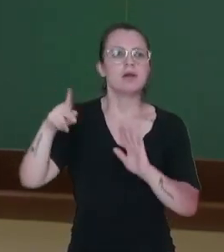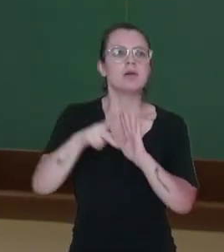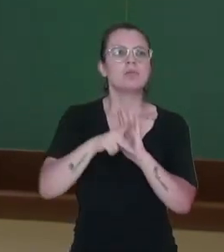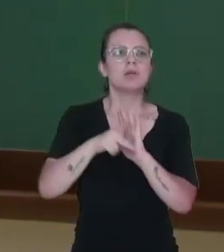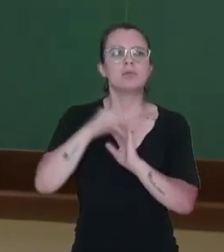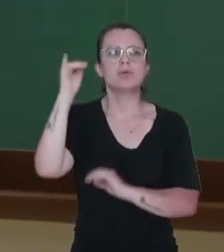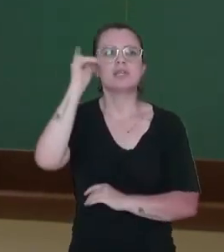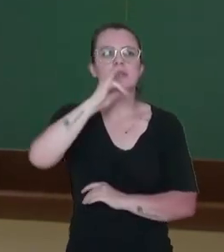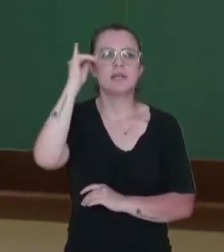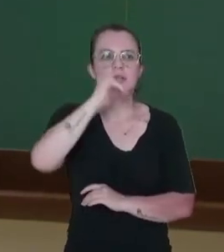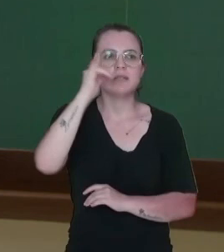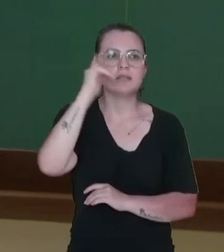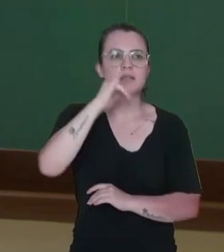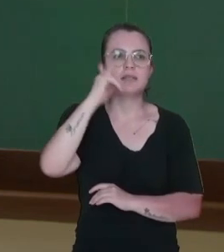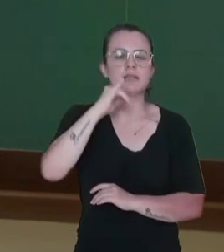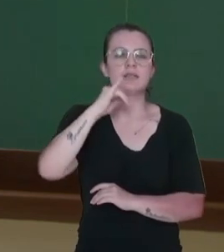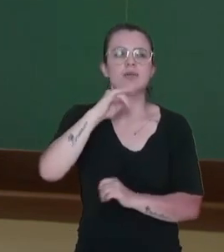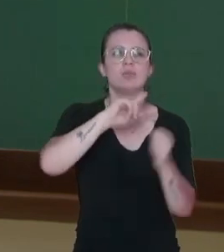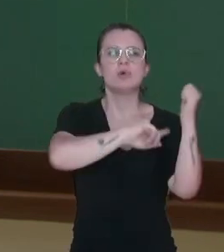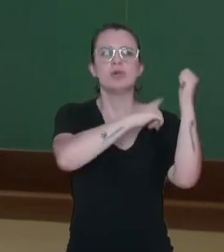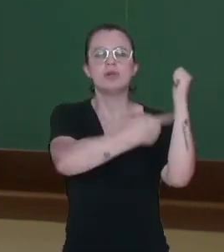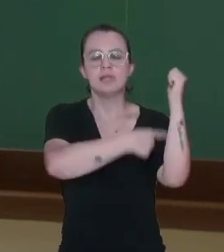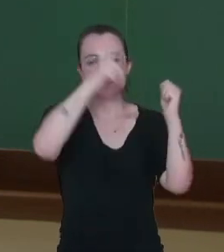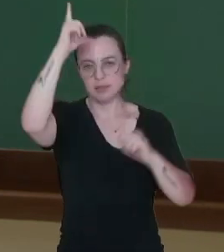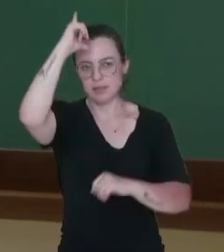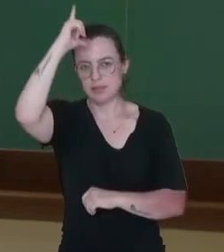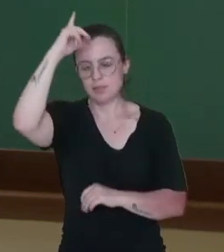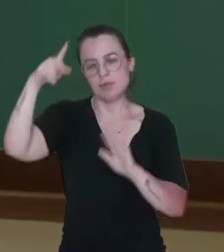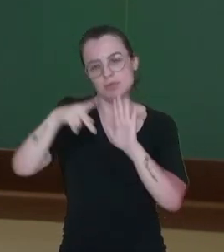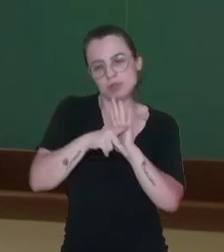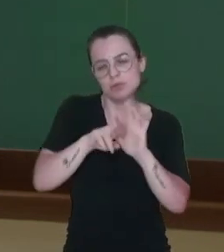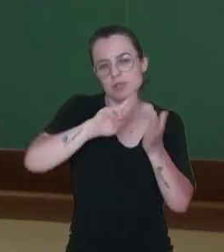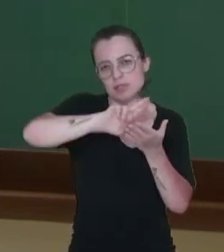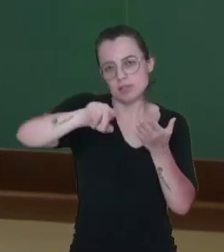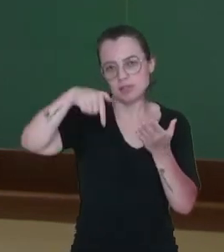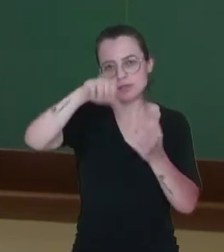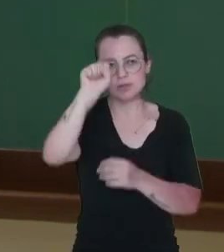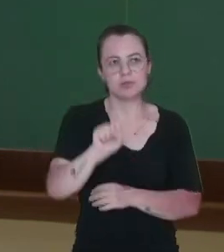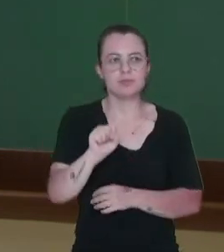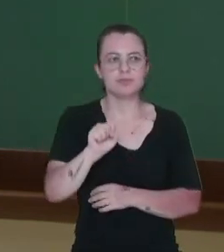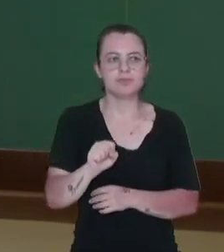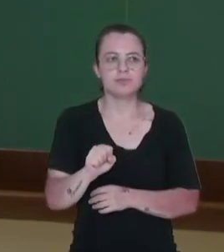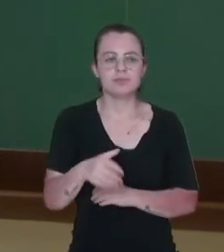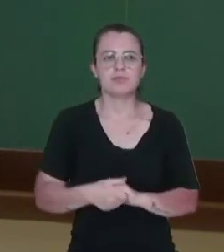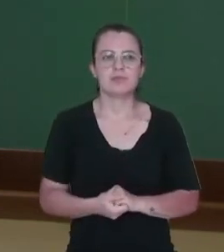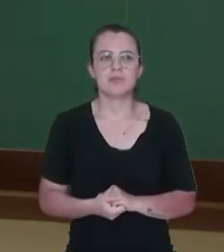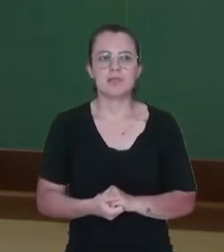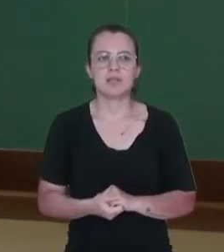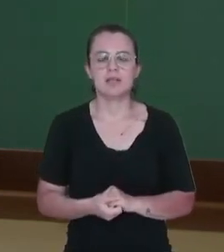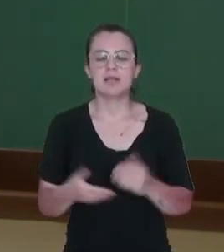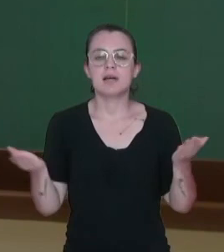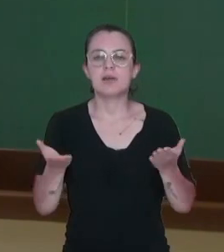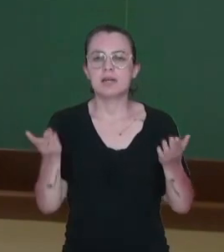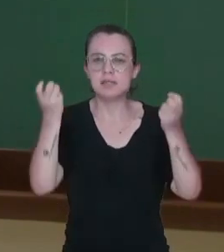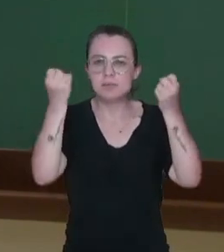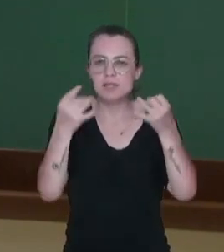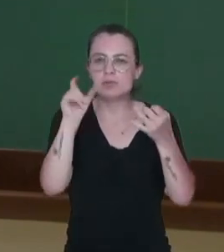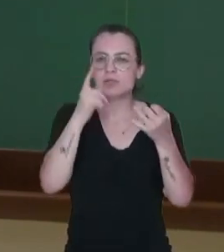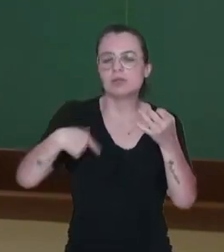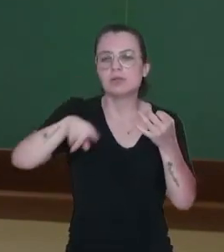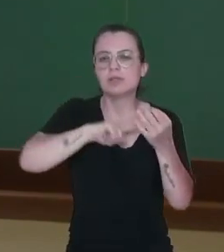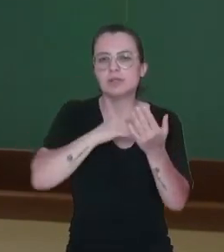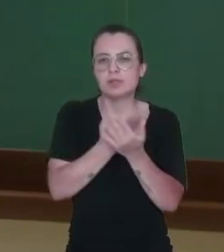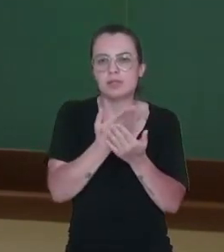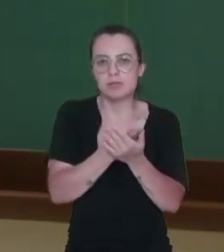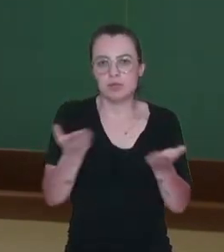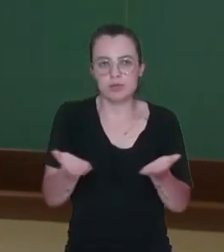características específicas ali da região sul do Brasil, certo? E aí, retomando um pouquinho o que a gente desenvolveu na aula